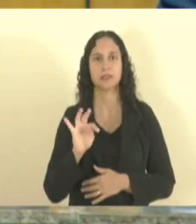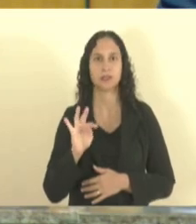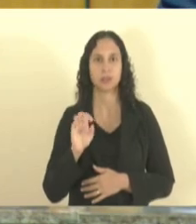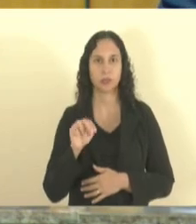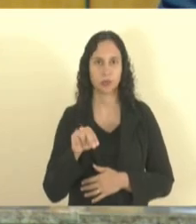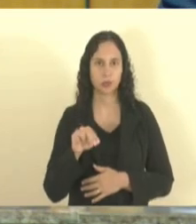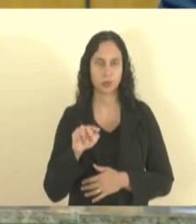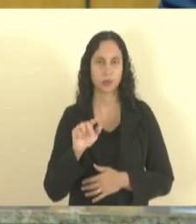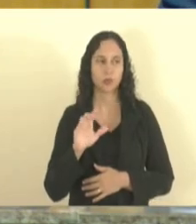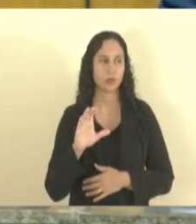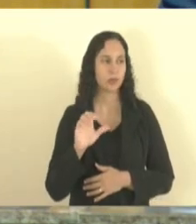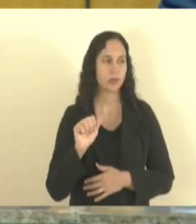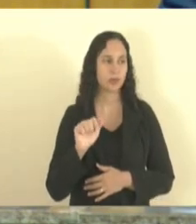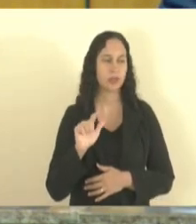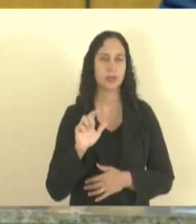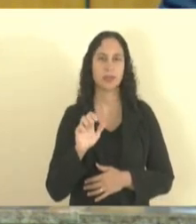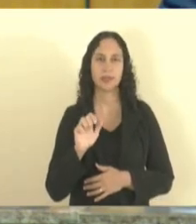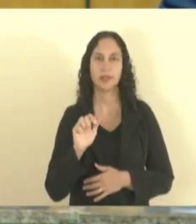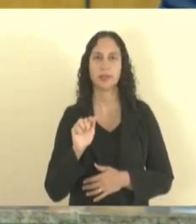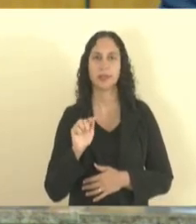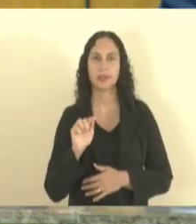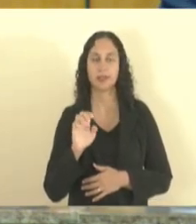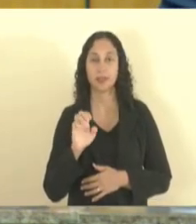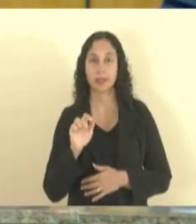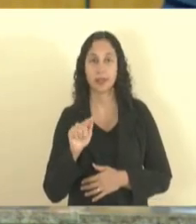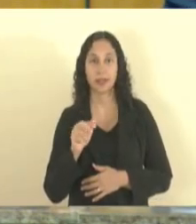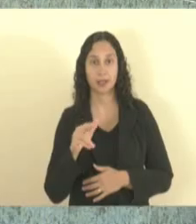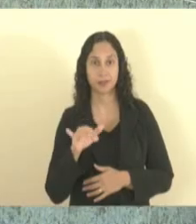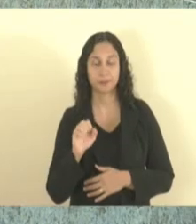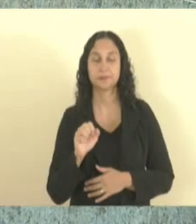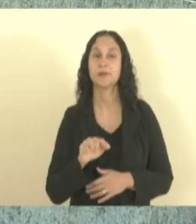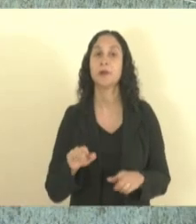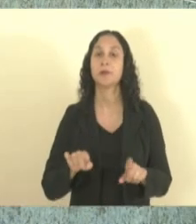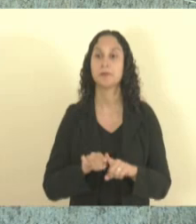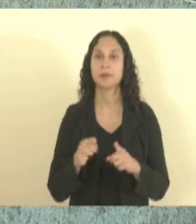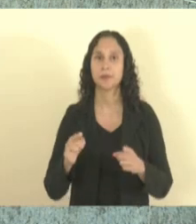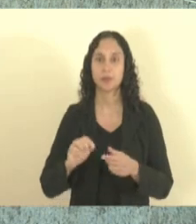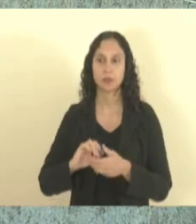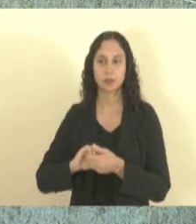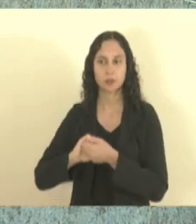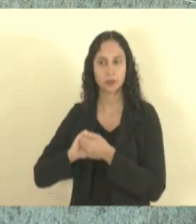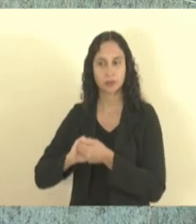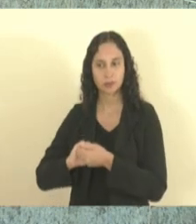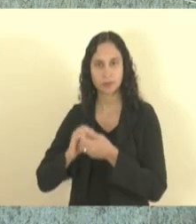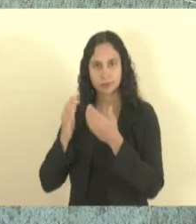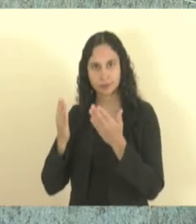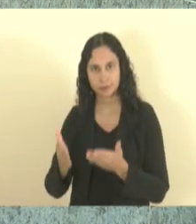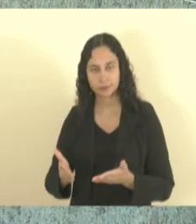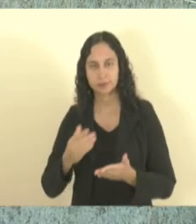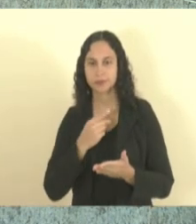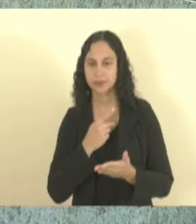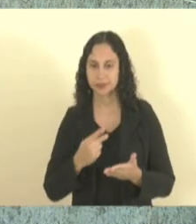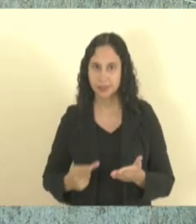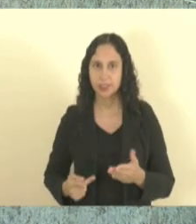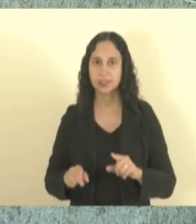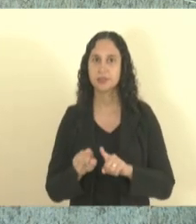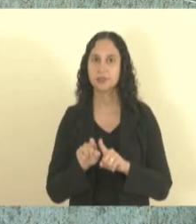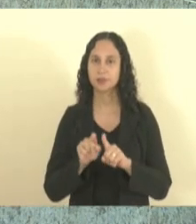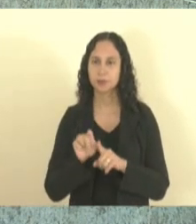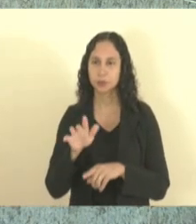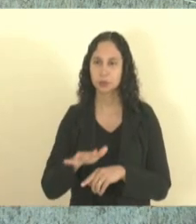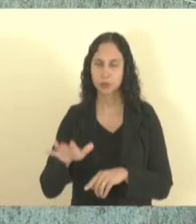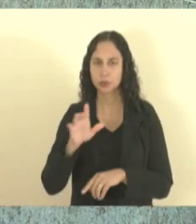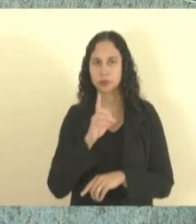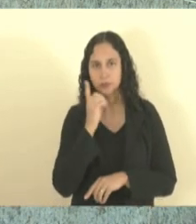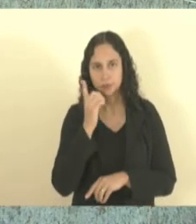bom em primeiro lugar cumprimentar aqui o senhor presidente Tiago Hoffman todos os membros da mesa o